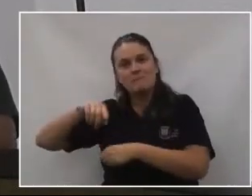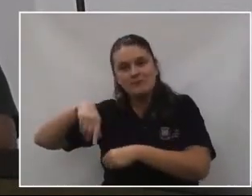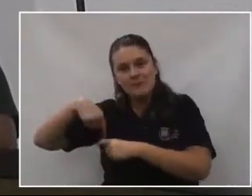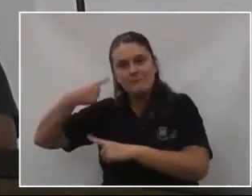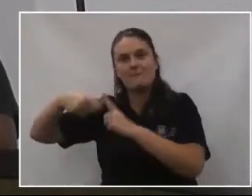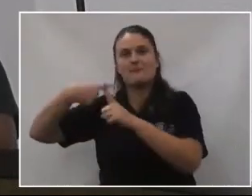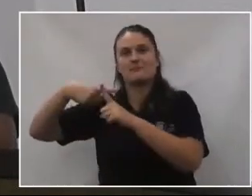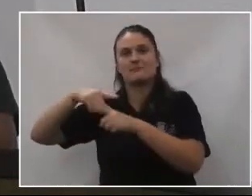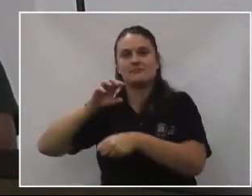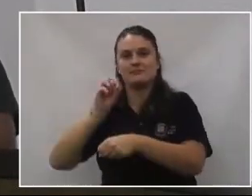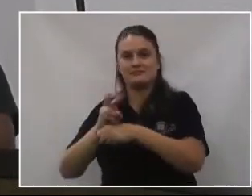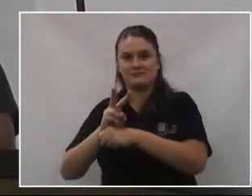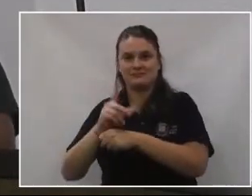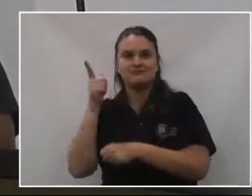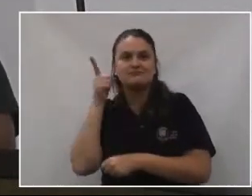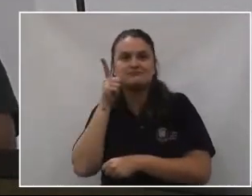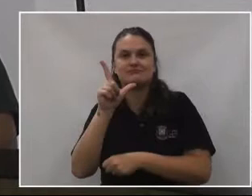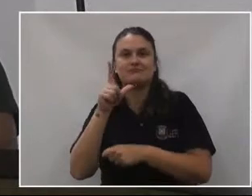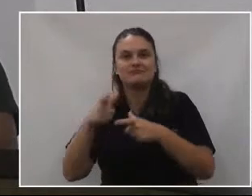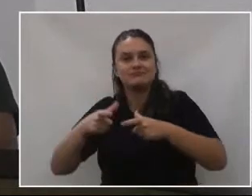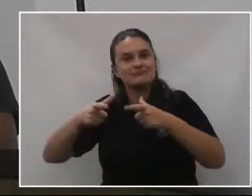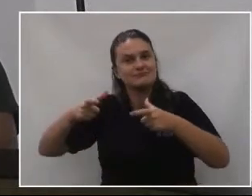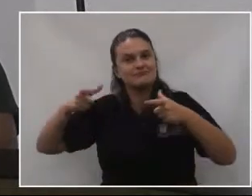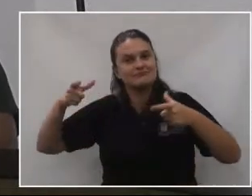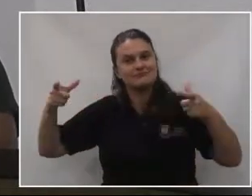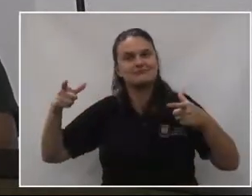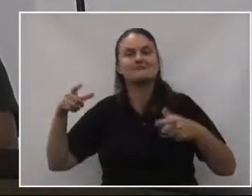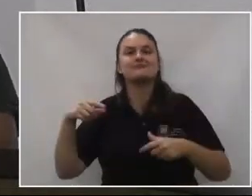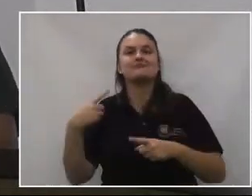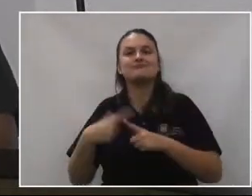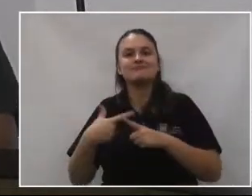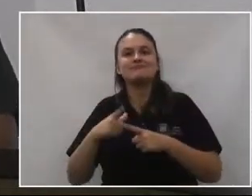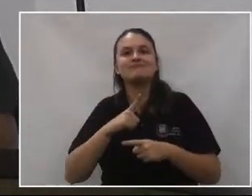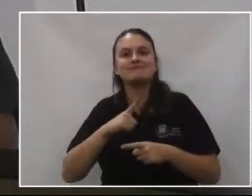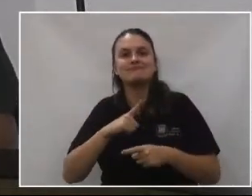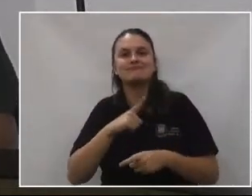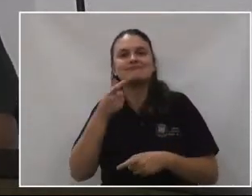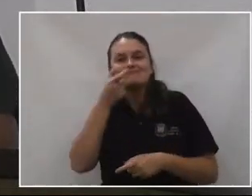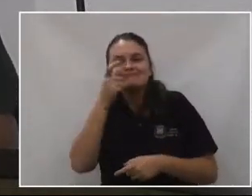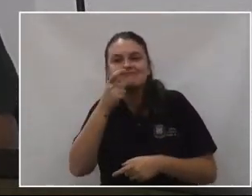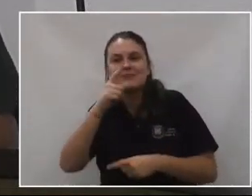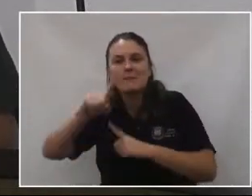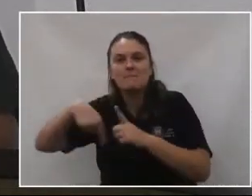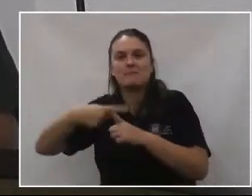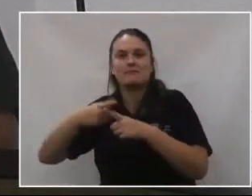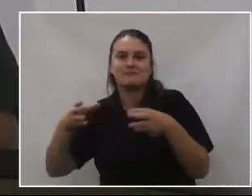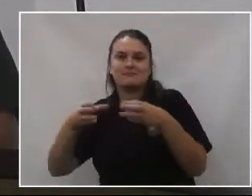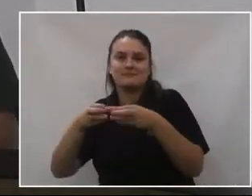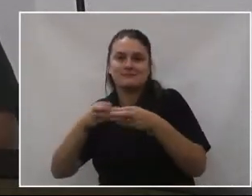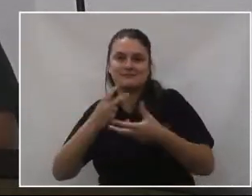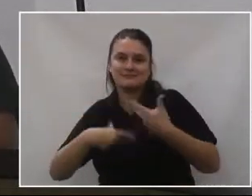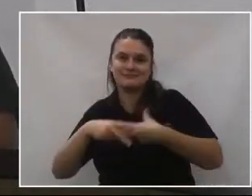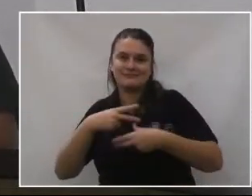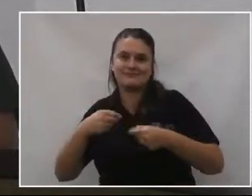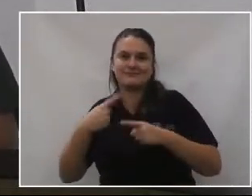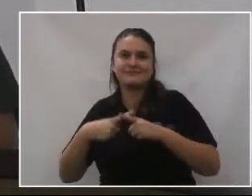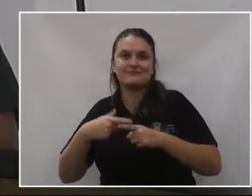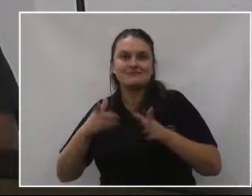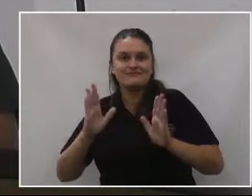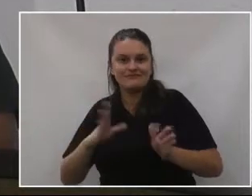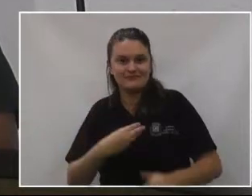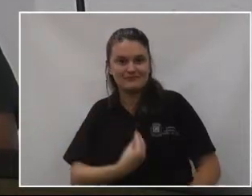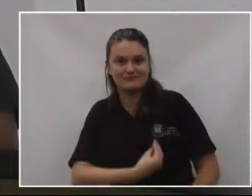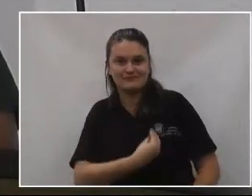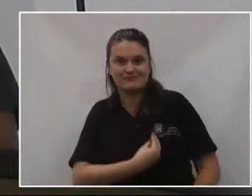vagas ainda. Seria interessante se a gente conseguisse fazer mais grupos escoteiros. Hoje, o que está presente